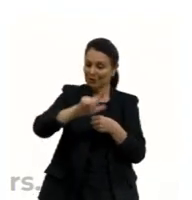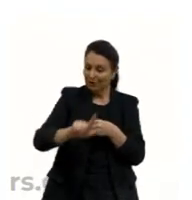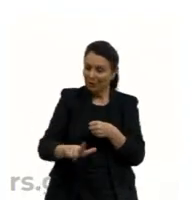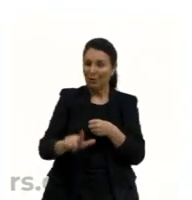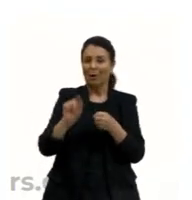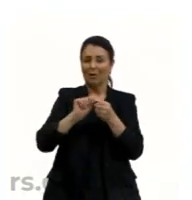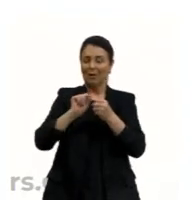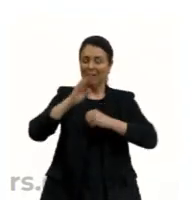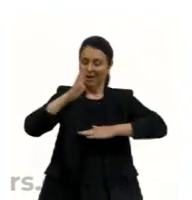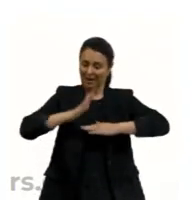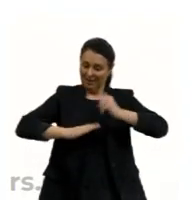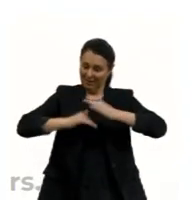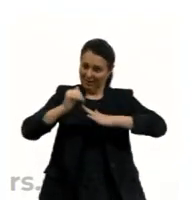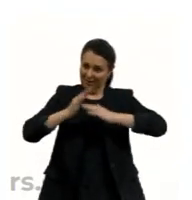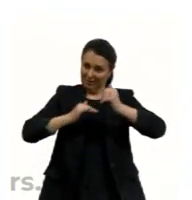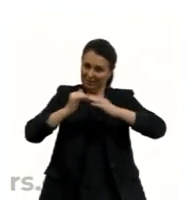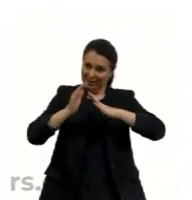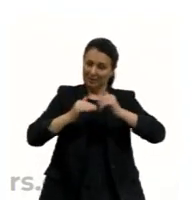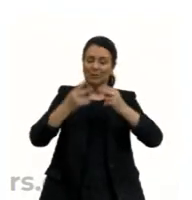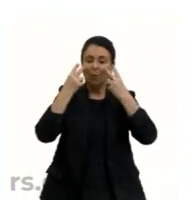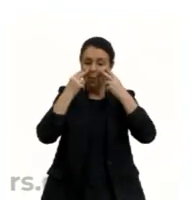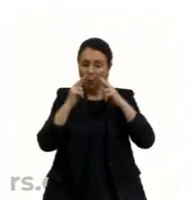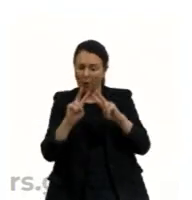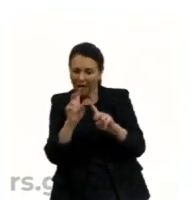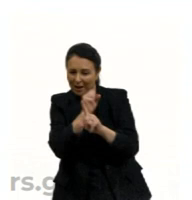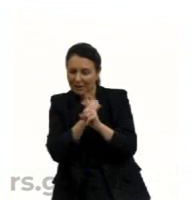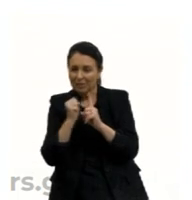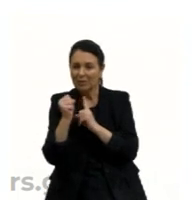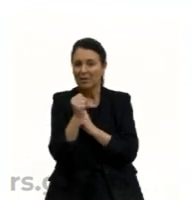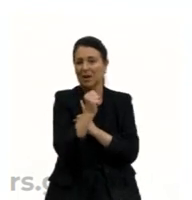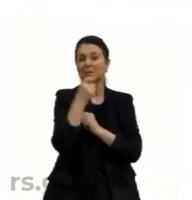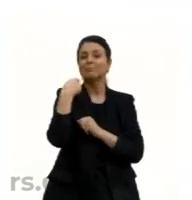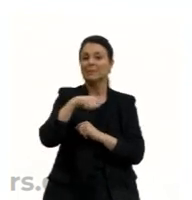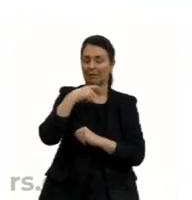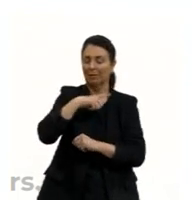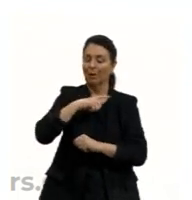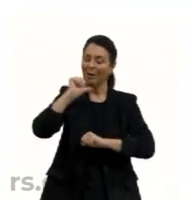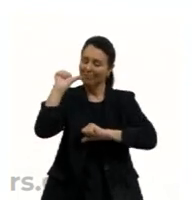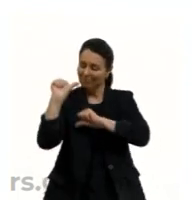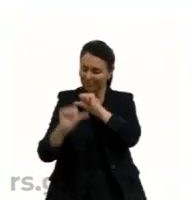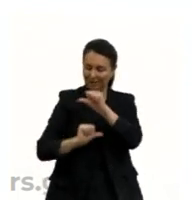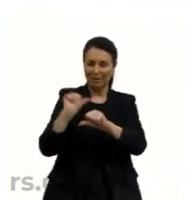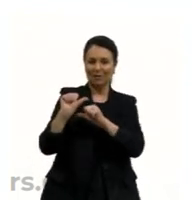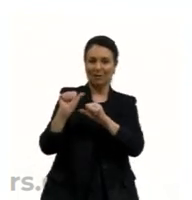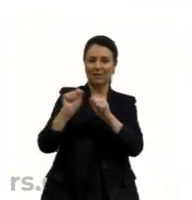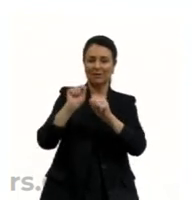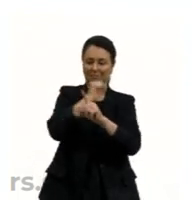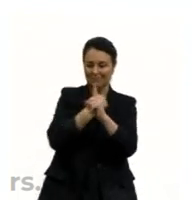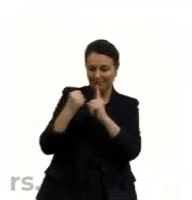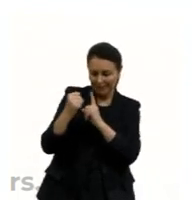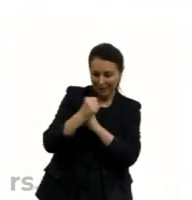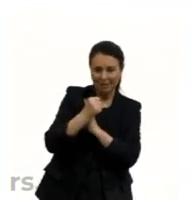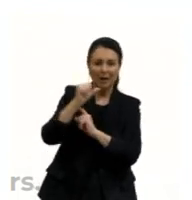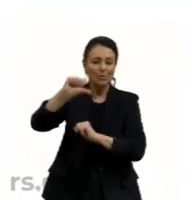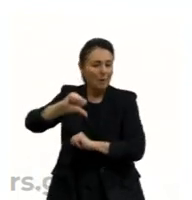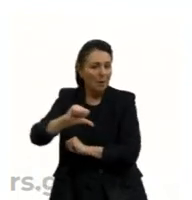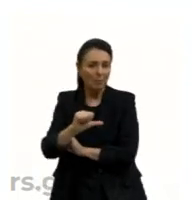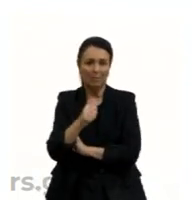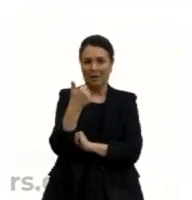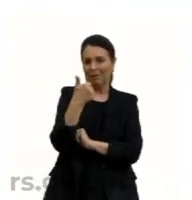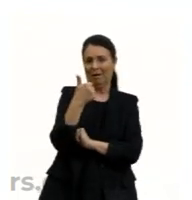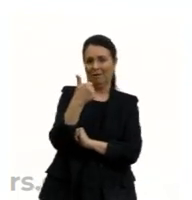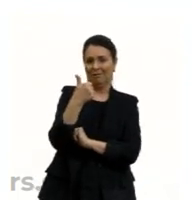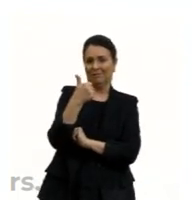ele precisa ser transformador, ele precisa fazer com que a sociedade seja melhor, que